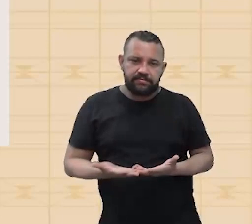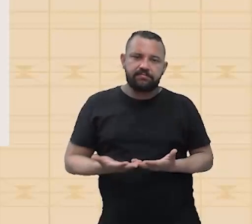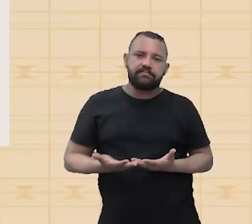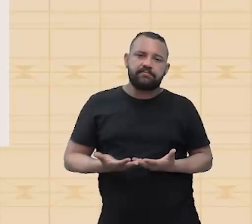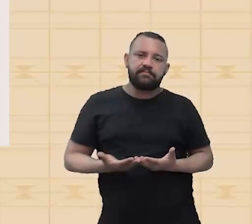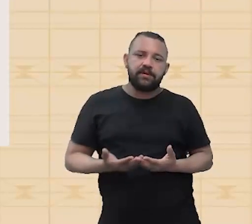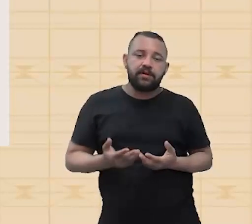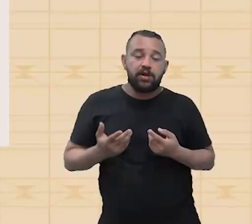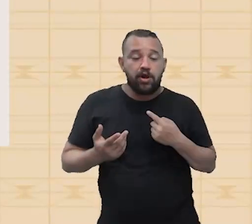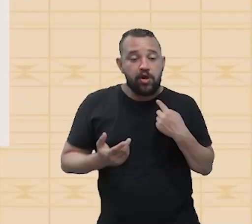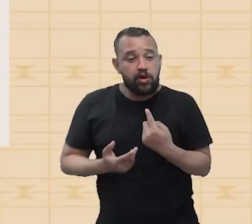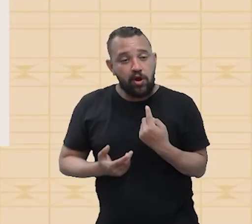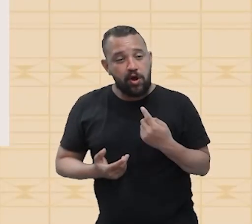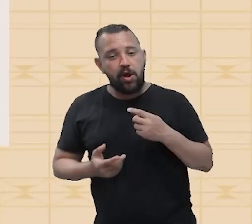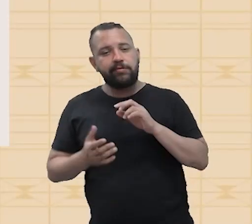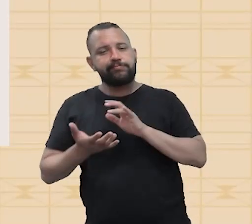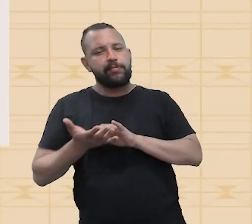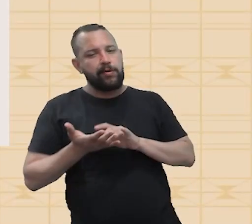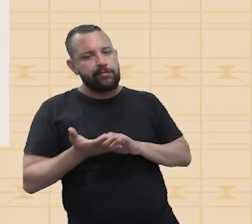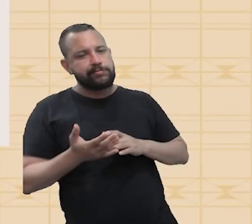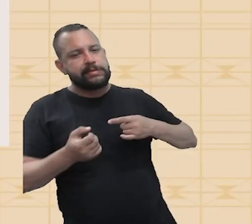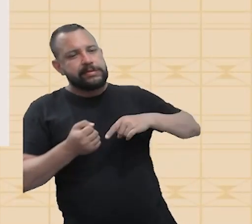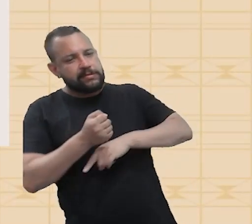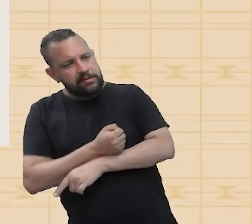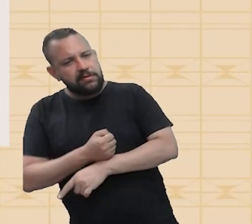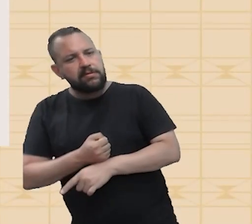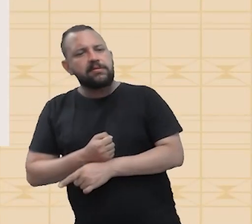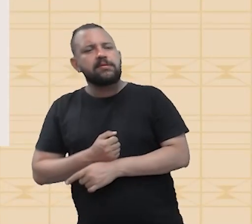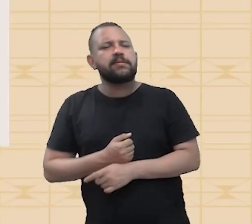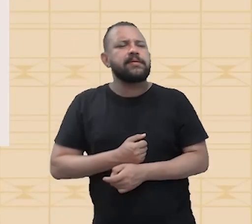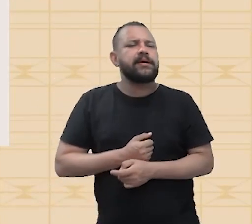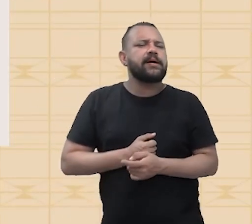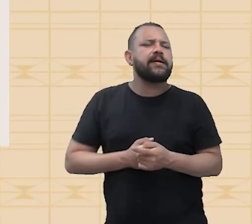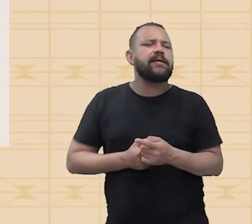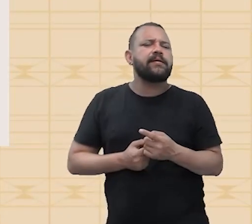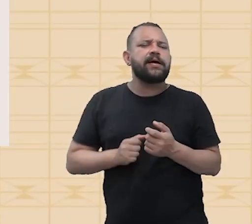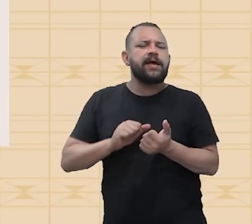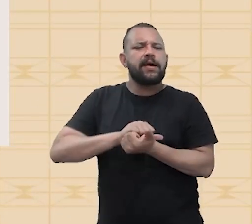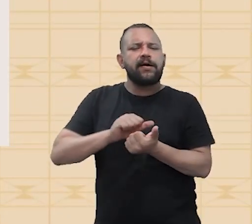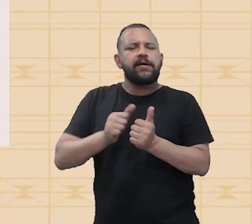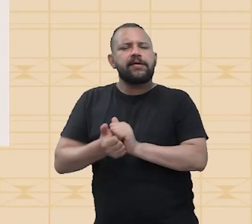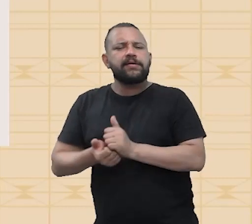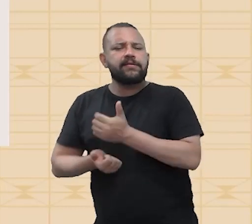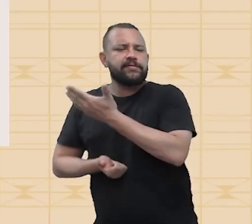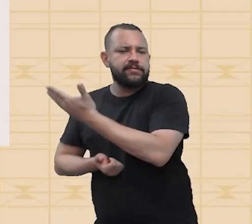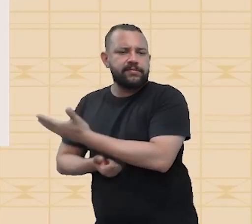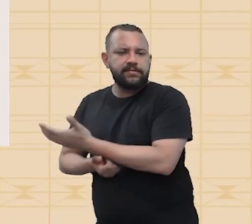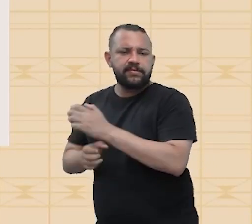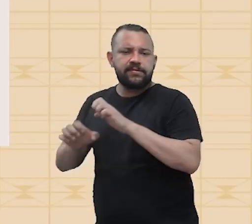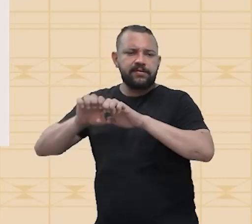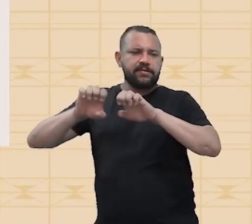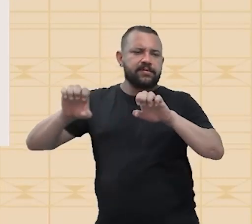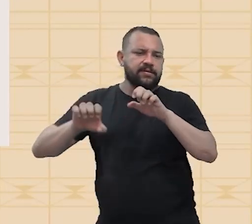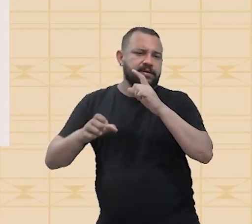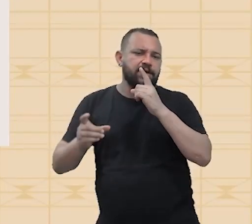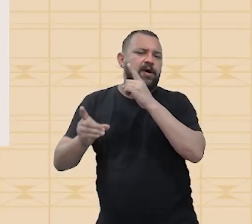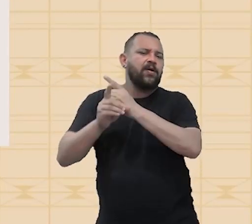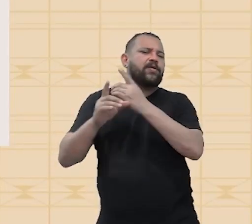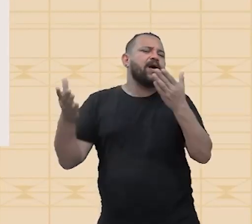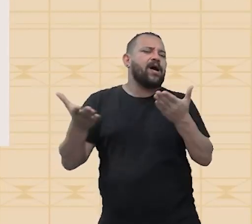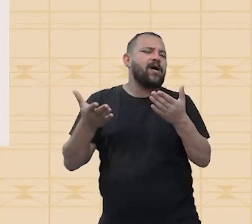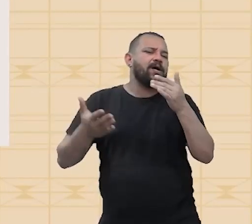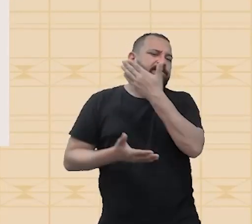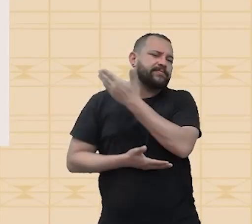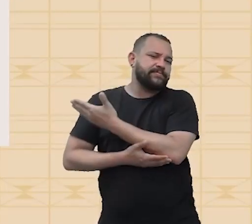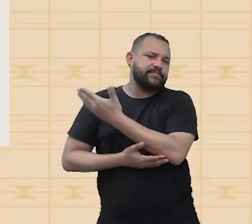calcular essa intensidade sonora por meio do nível, eu adaptei a equação que você só vai encontrar aqui, viu? Olha